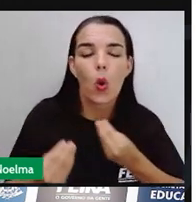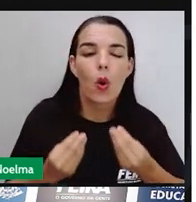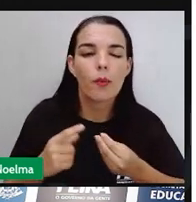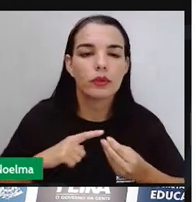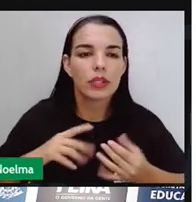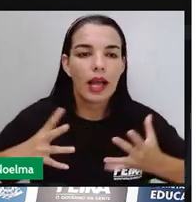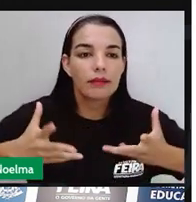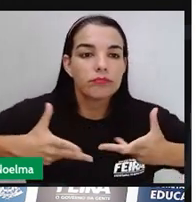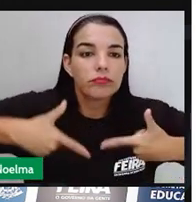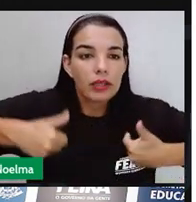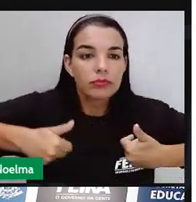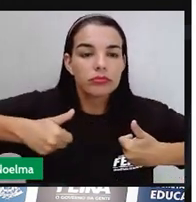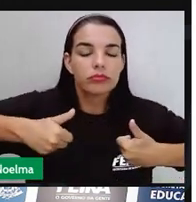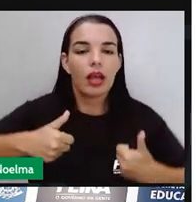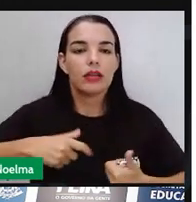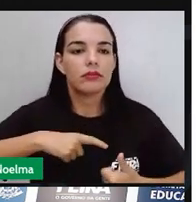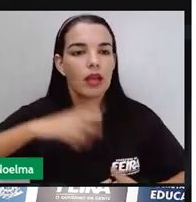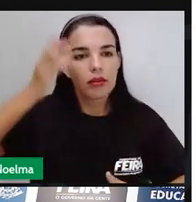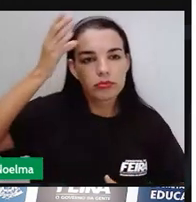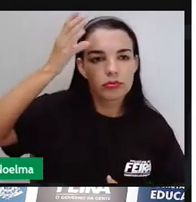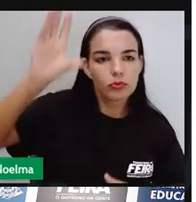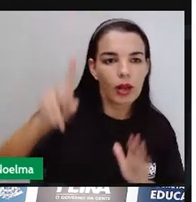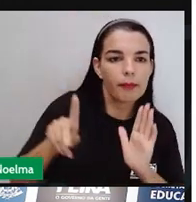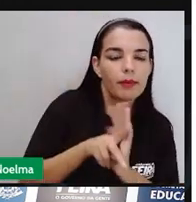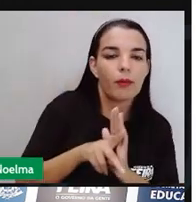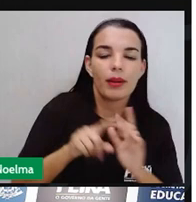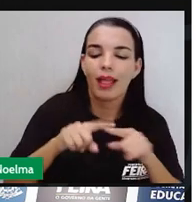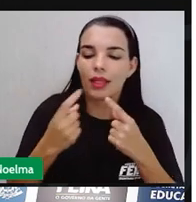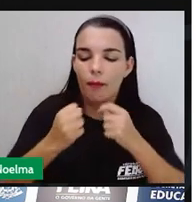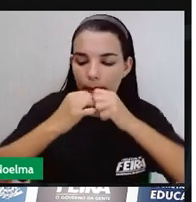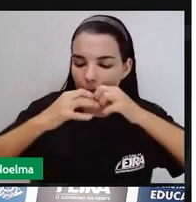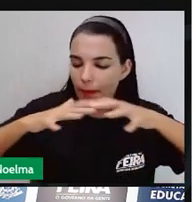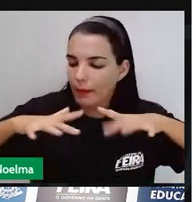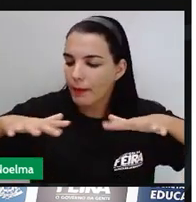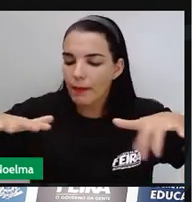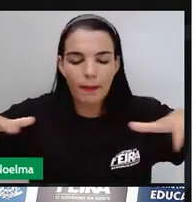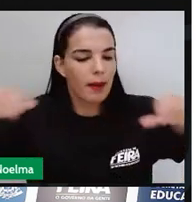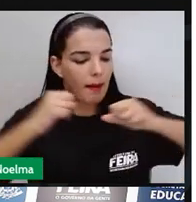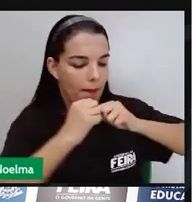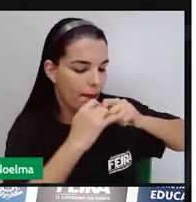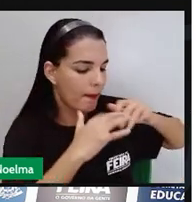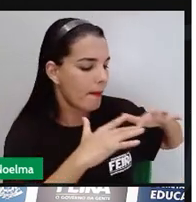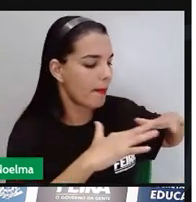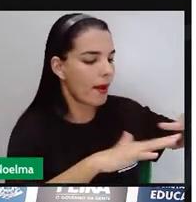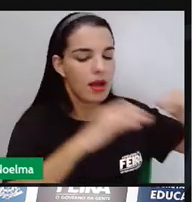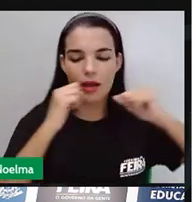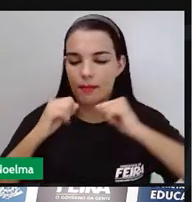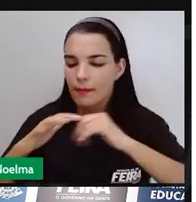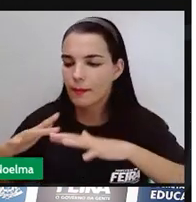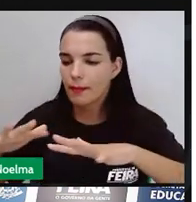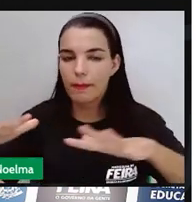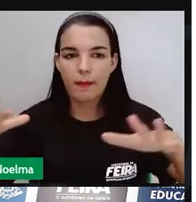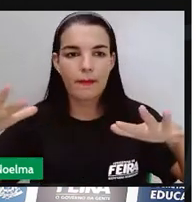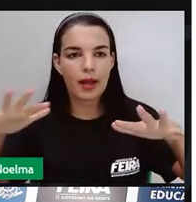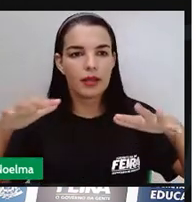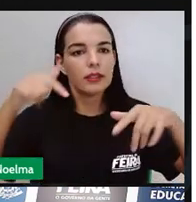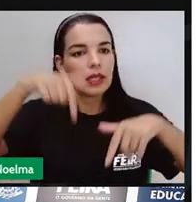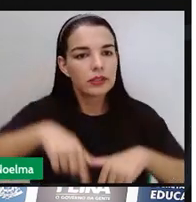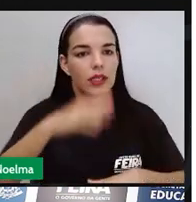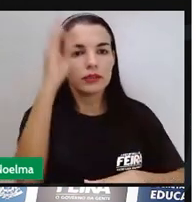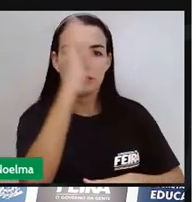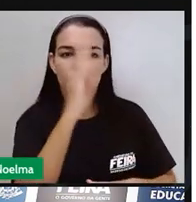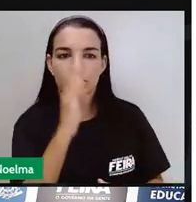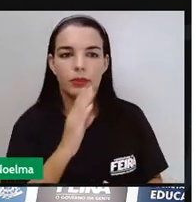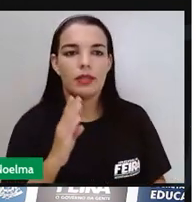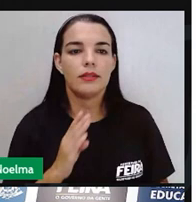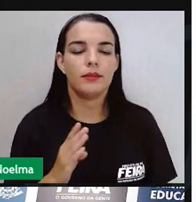própria cultura. E, desta maneira, esse saber, ele foi disseminado, foi espalhado, tanto nas fazendas onde eles trabalhavam,